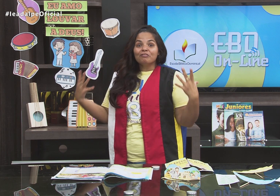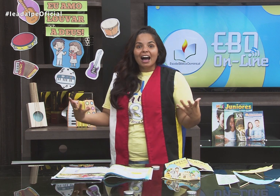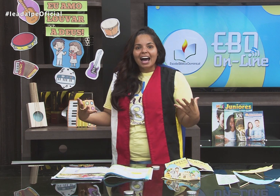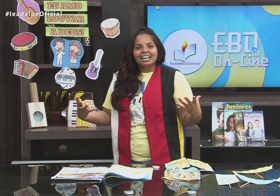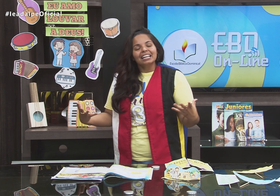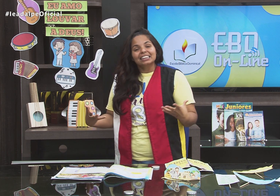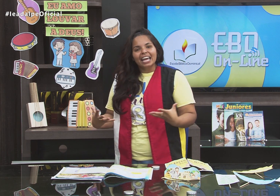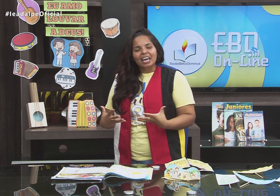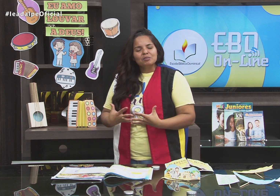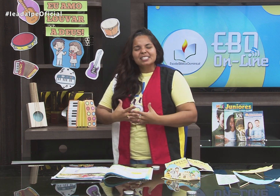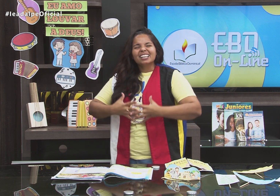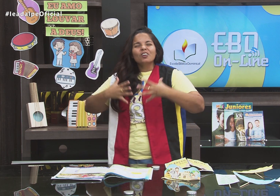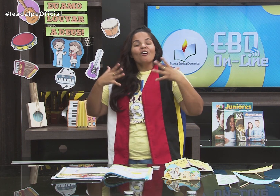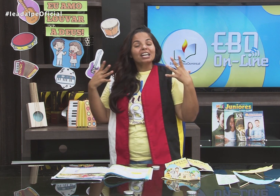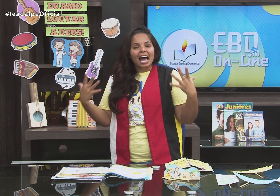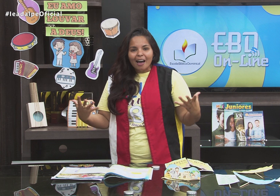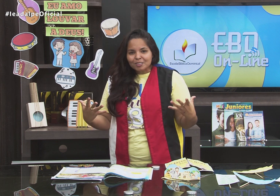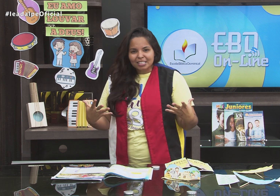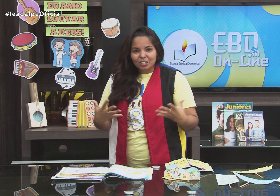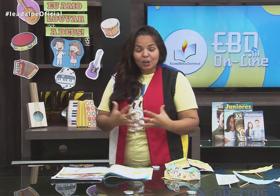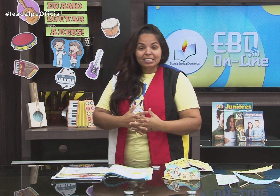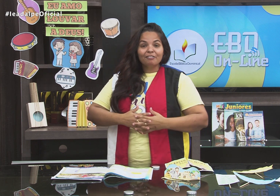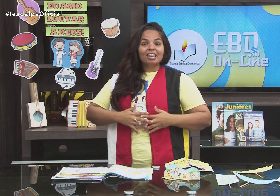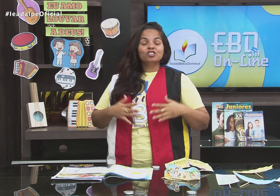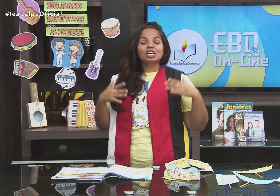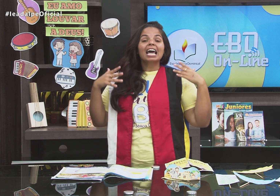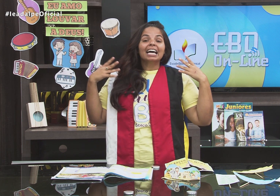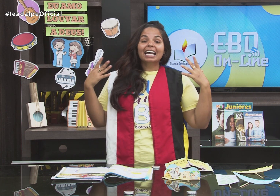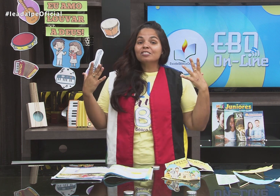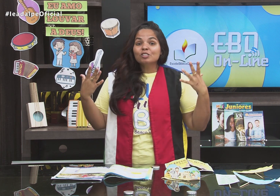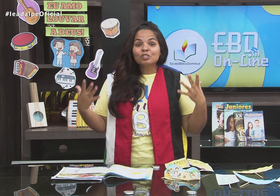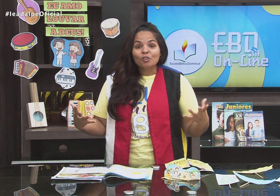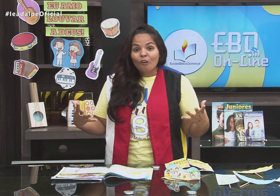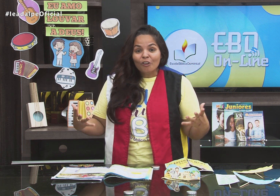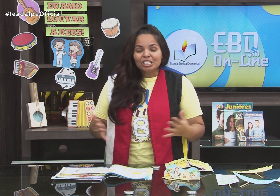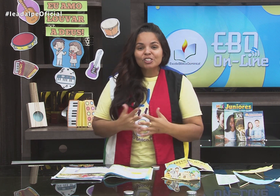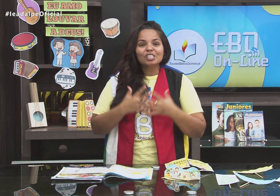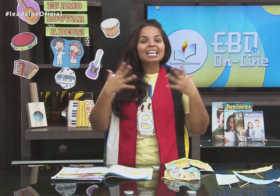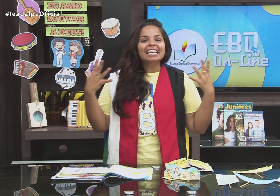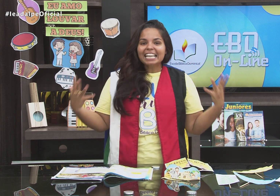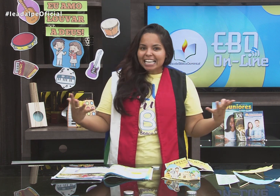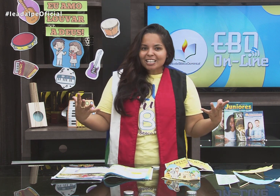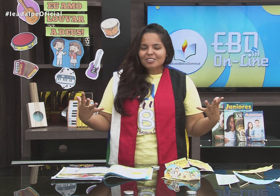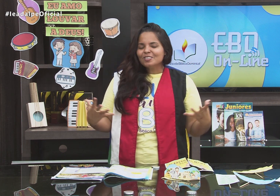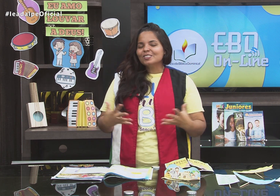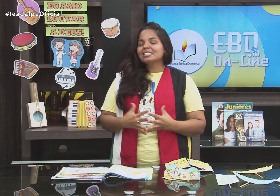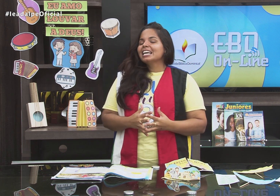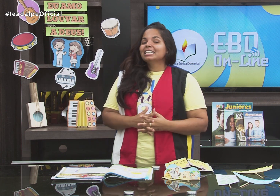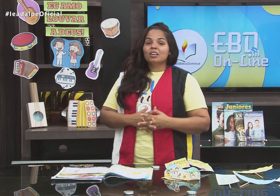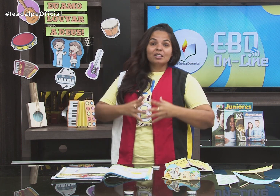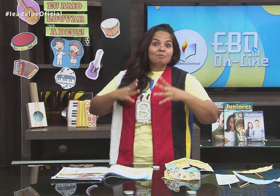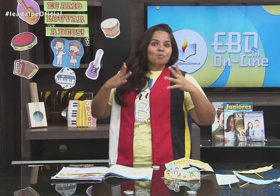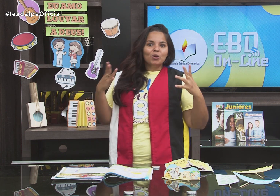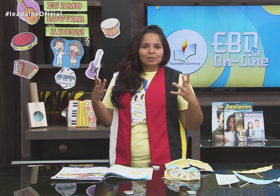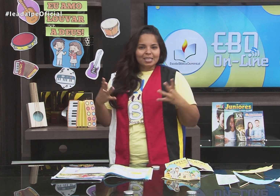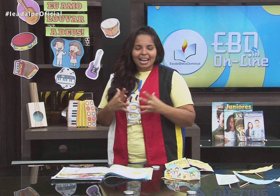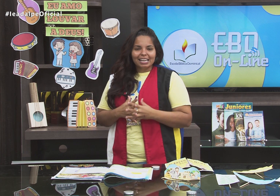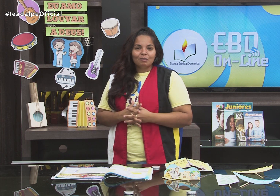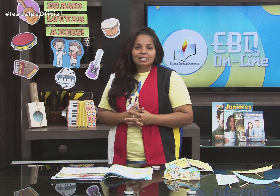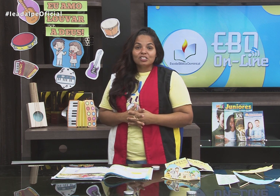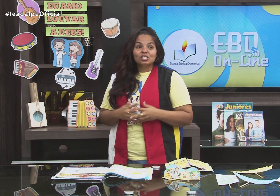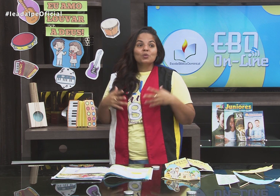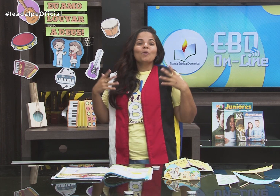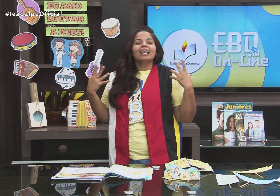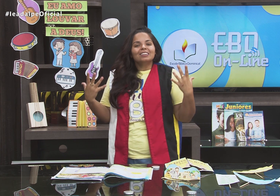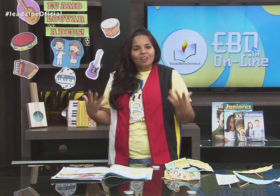louvar a Deus, adorar o Senhor através de canções, de hinos. Deus, Ele muito se